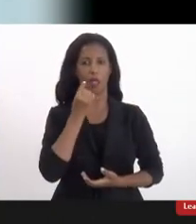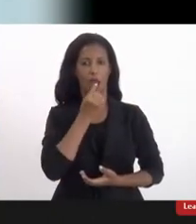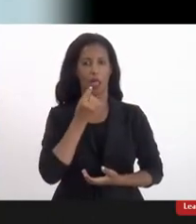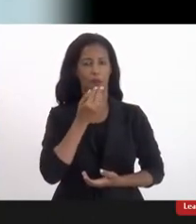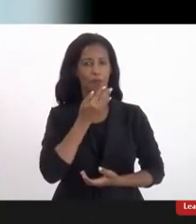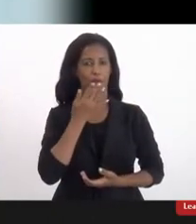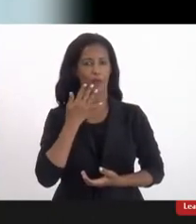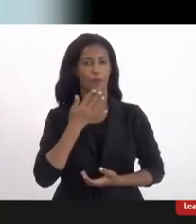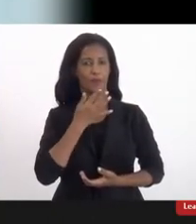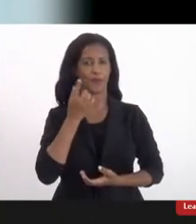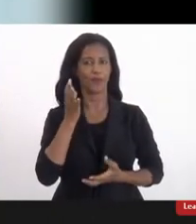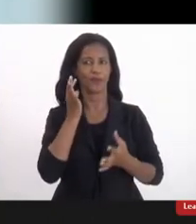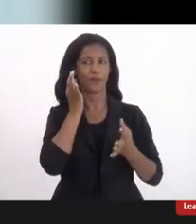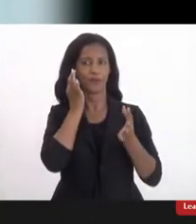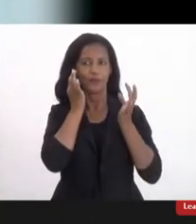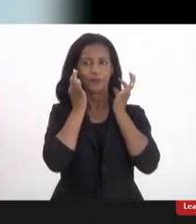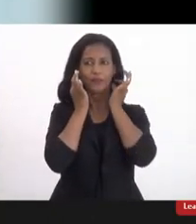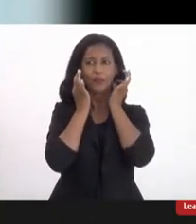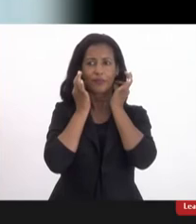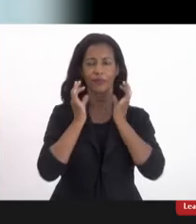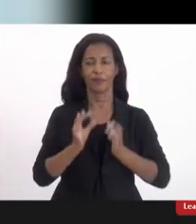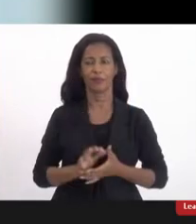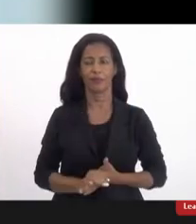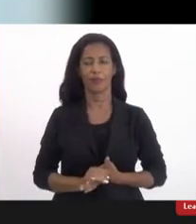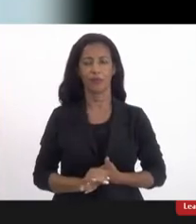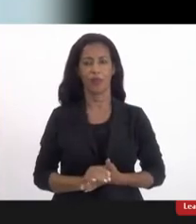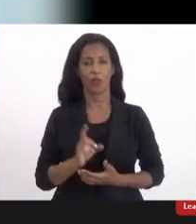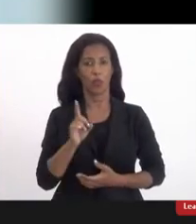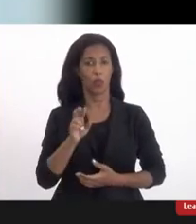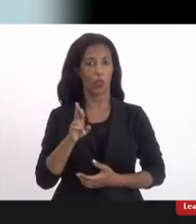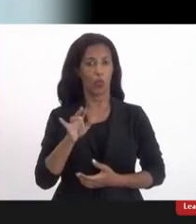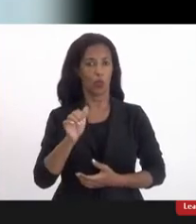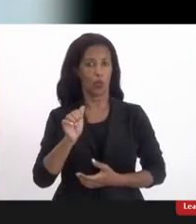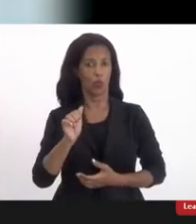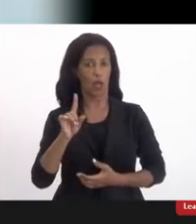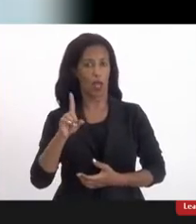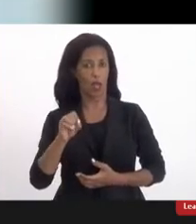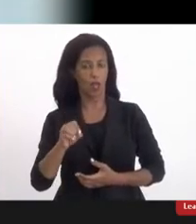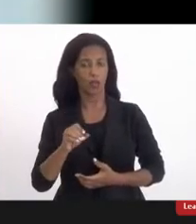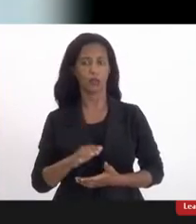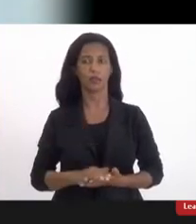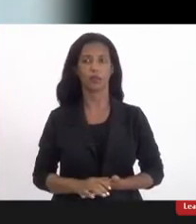brincos dourados eles são